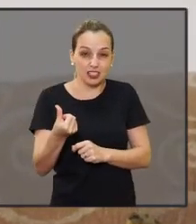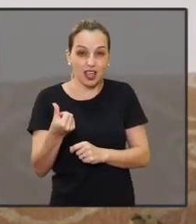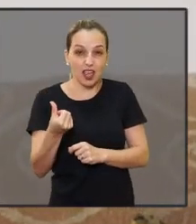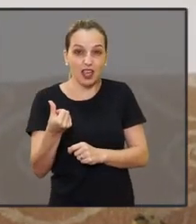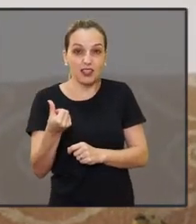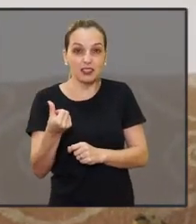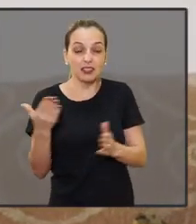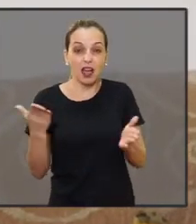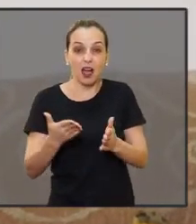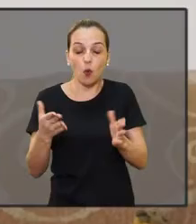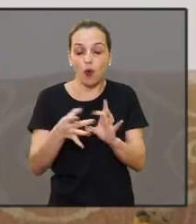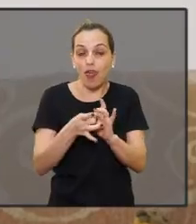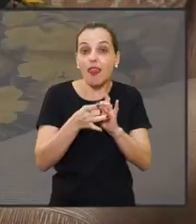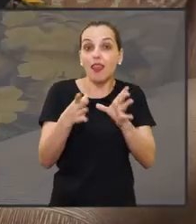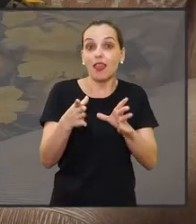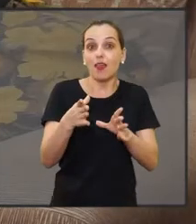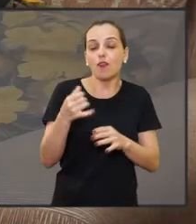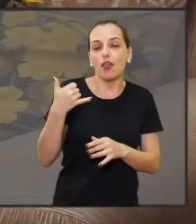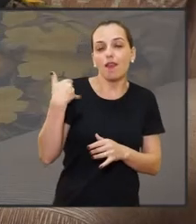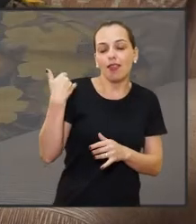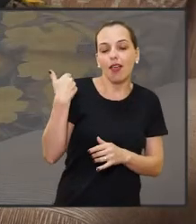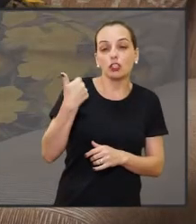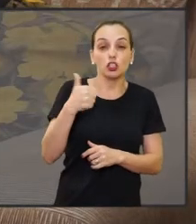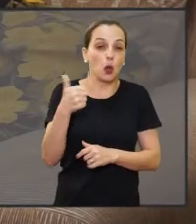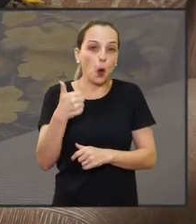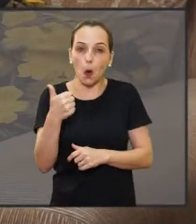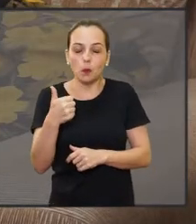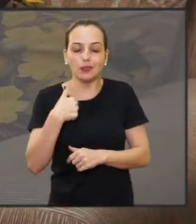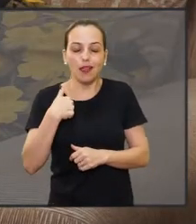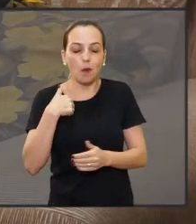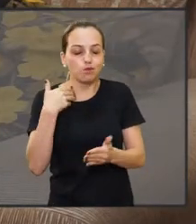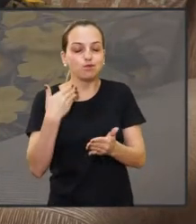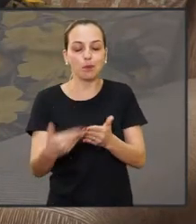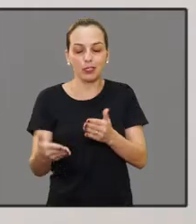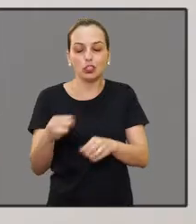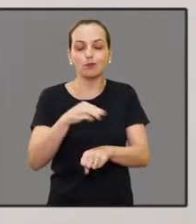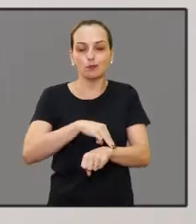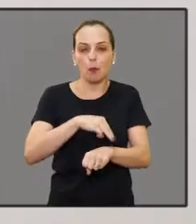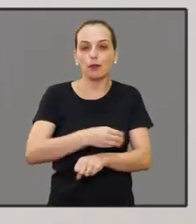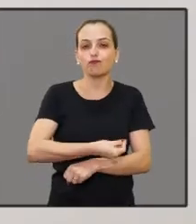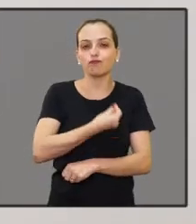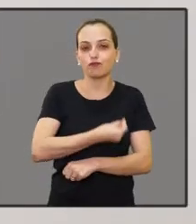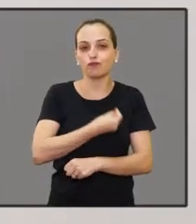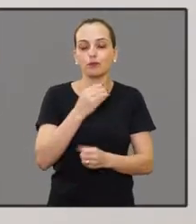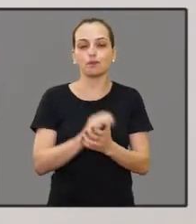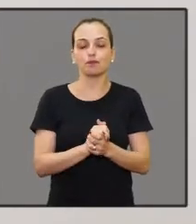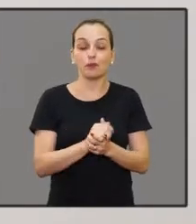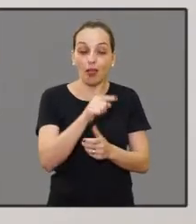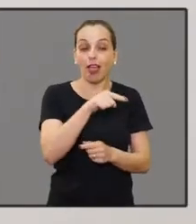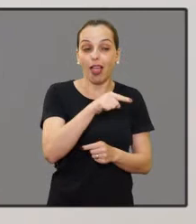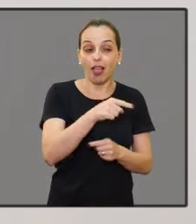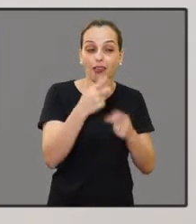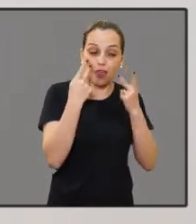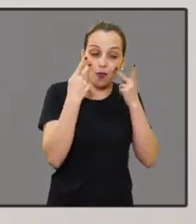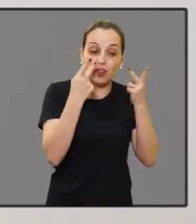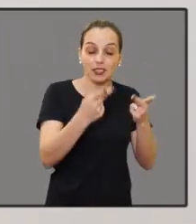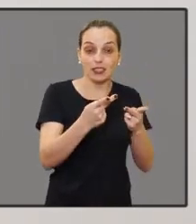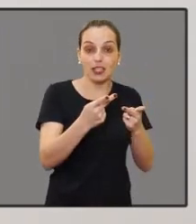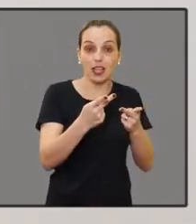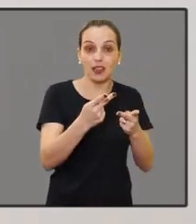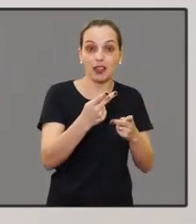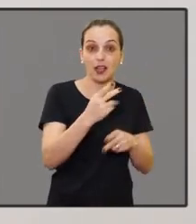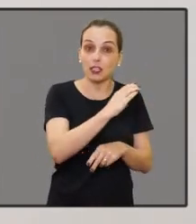voltei ele já tinha onze, quase onze. Então perdi muita coisa. Na comarca aí eu tinha visita da minha cunhada.